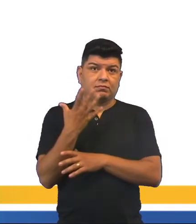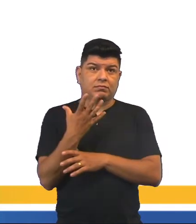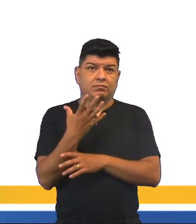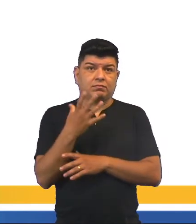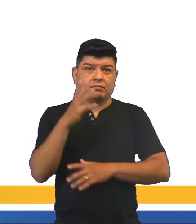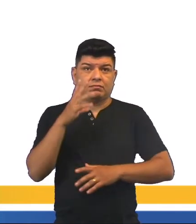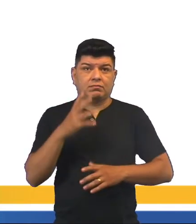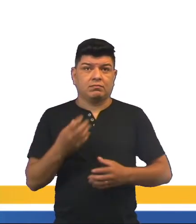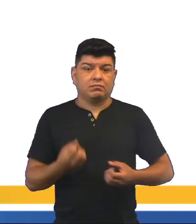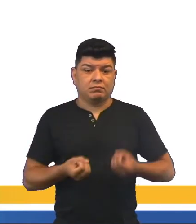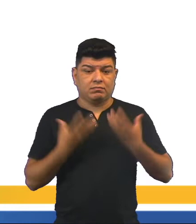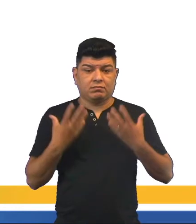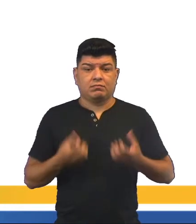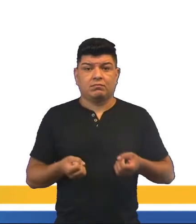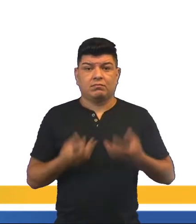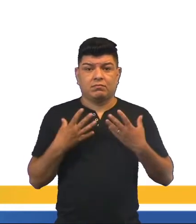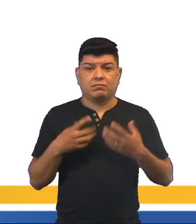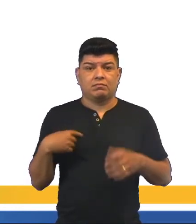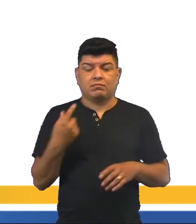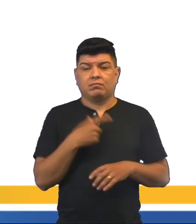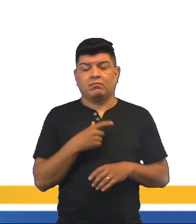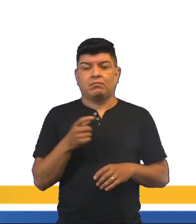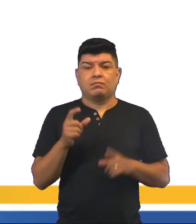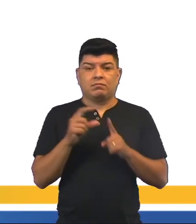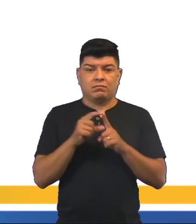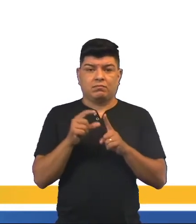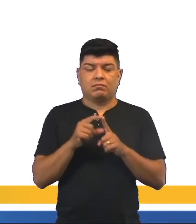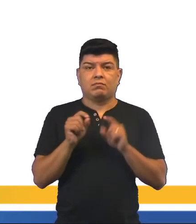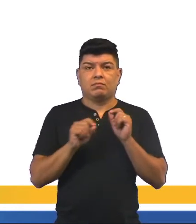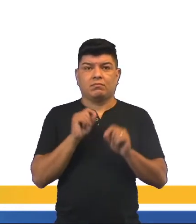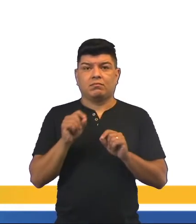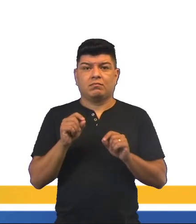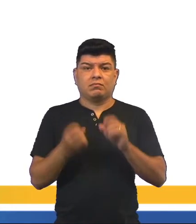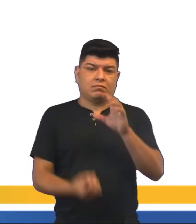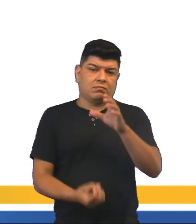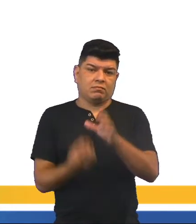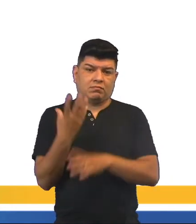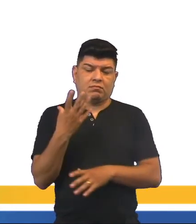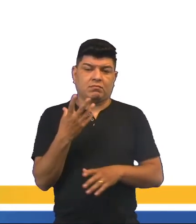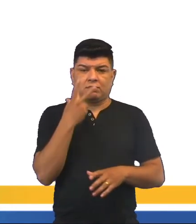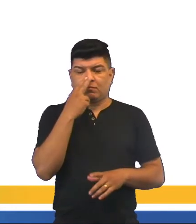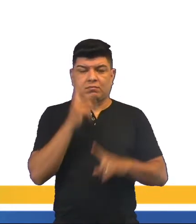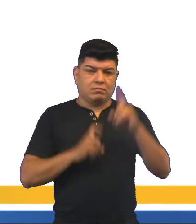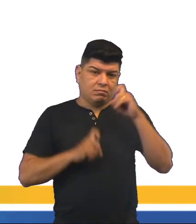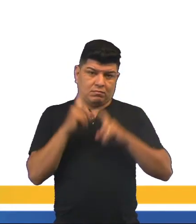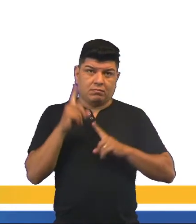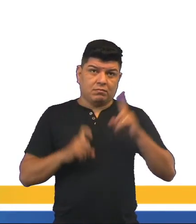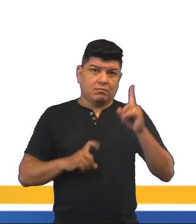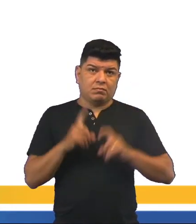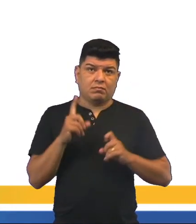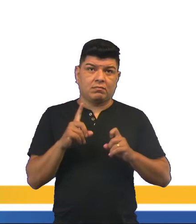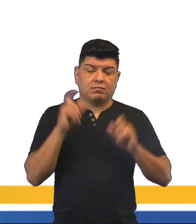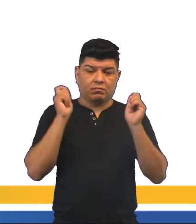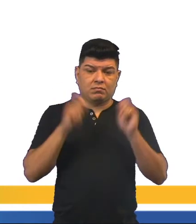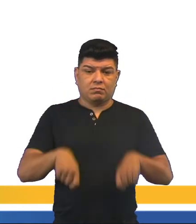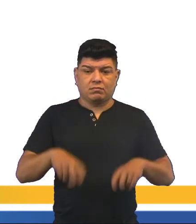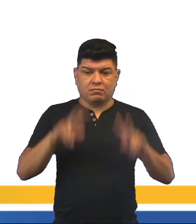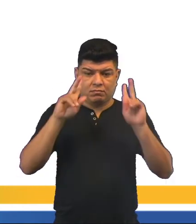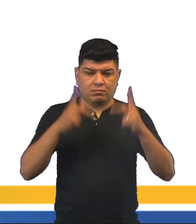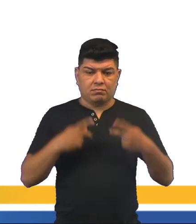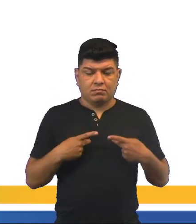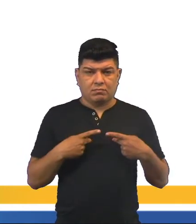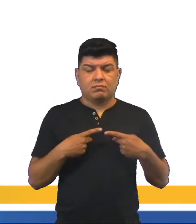e suas manifestações? Em nossas palavras, criatividade é a expressão de um potencial